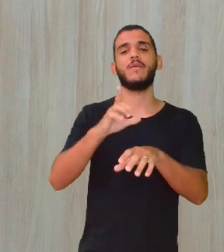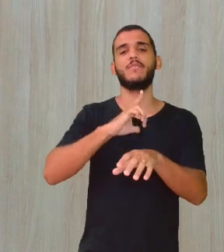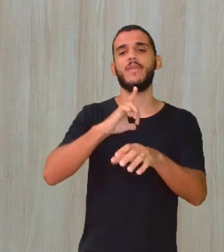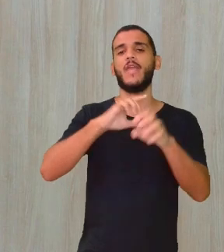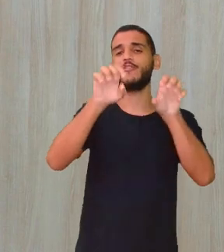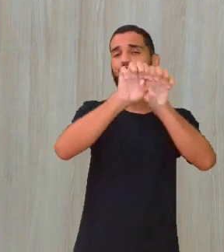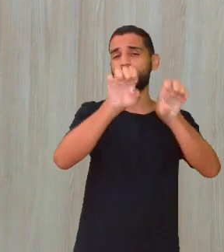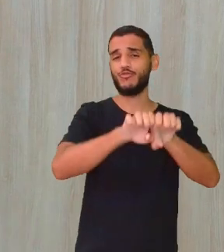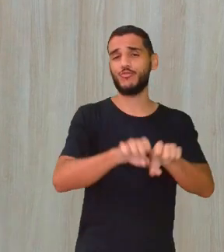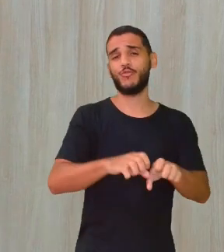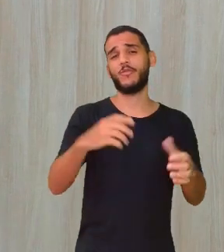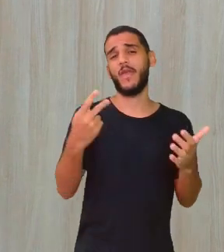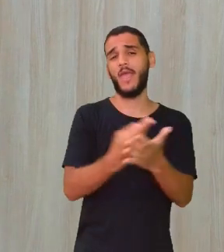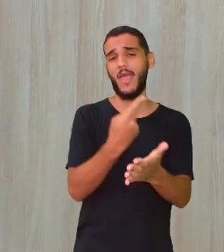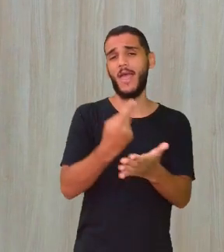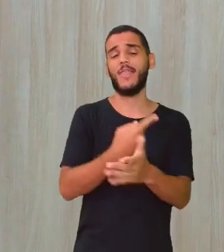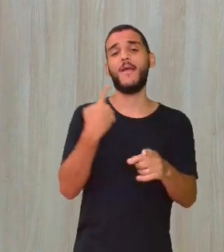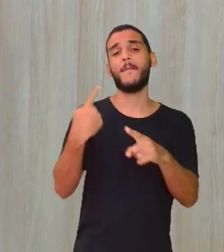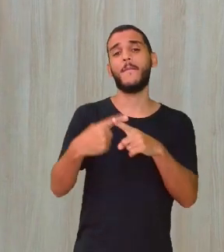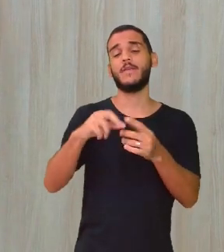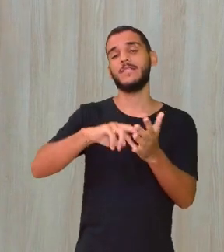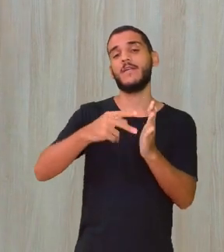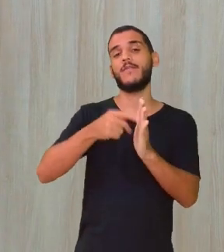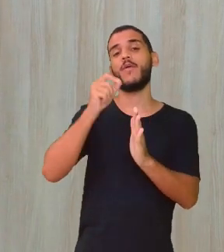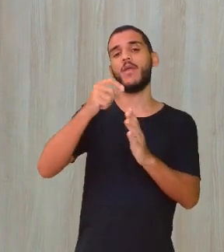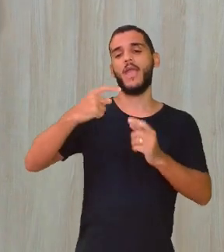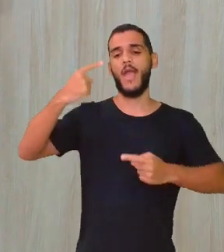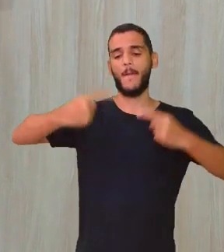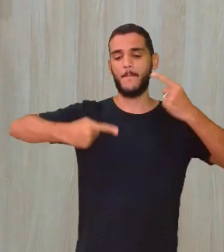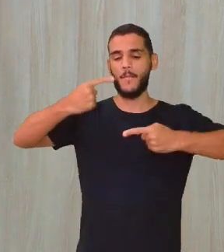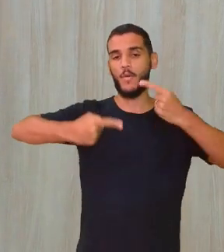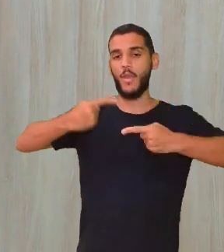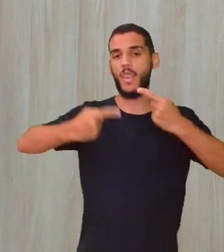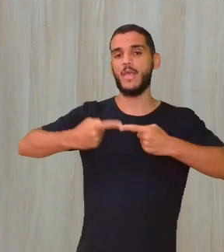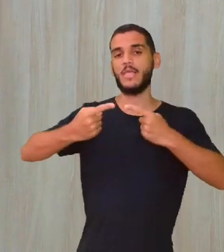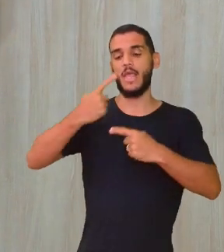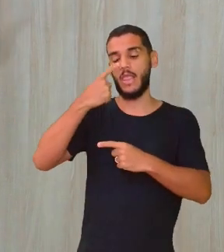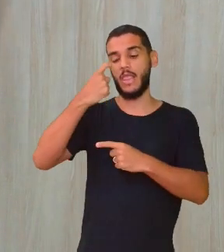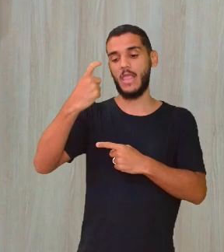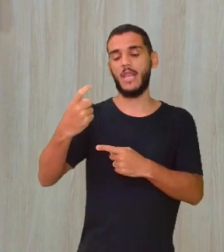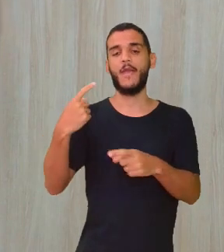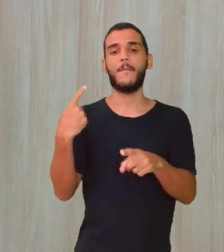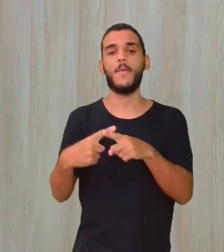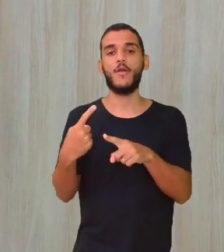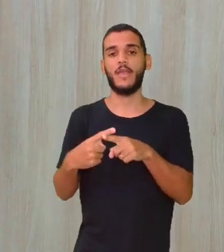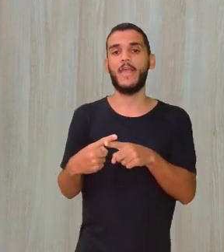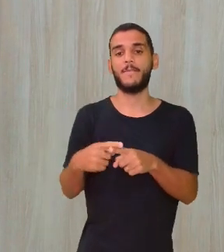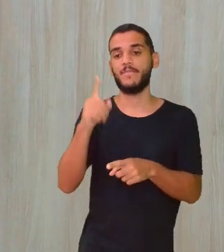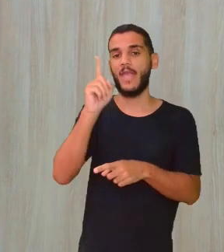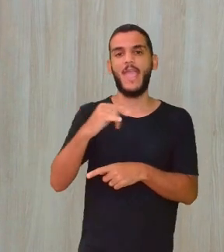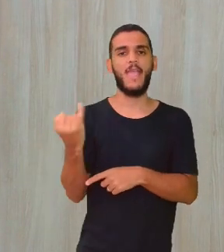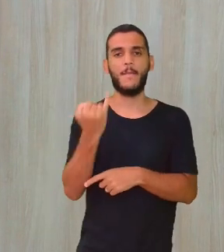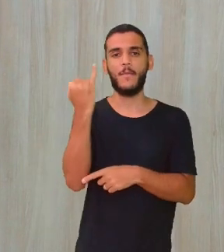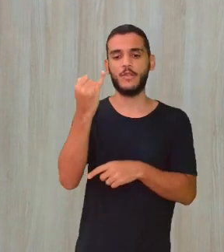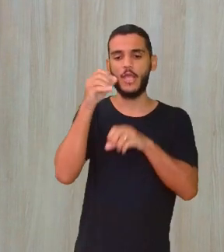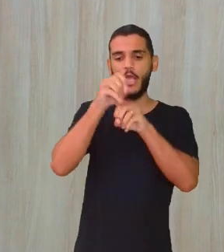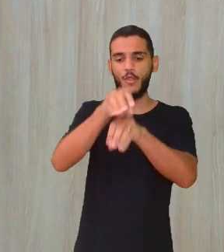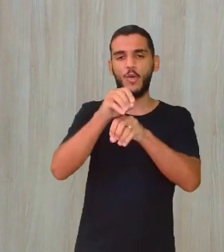é uma política de interesse, é interessante que não se dê acesso. É interessante que